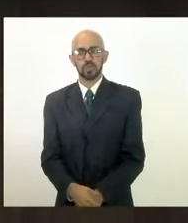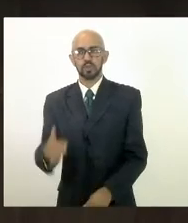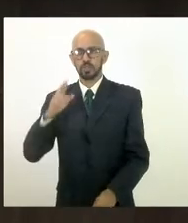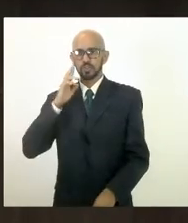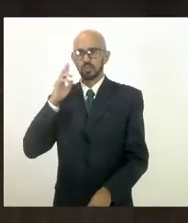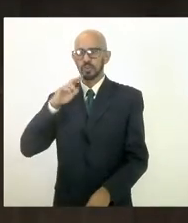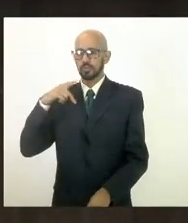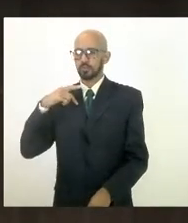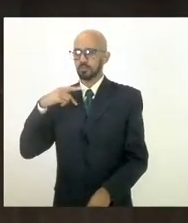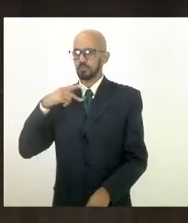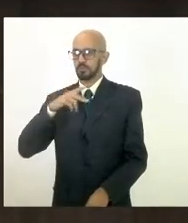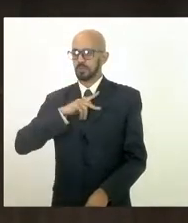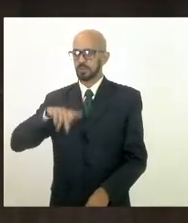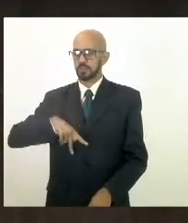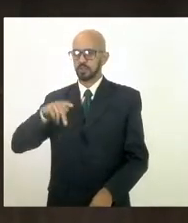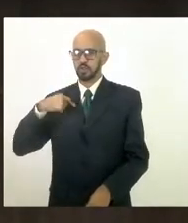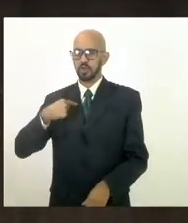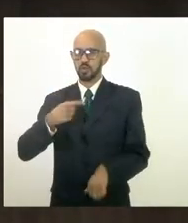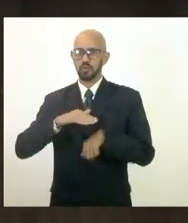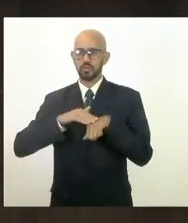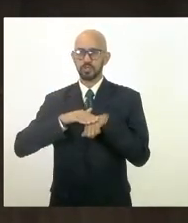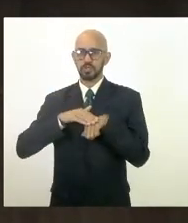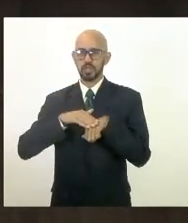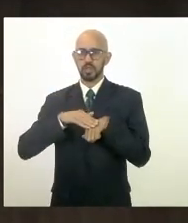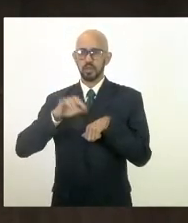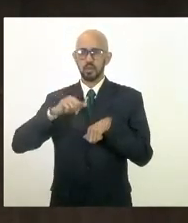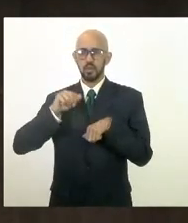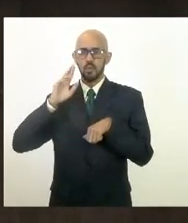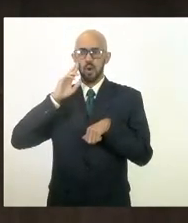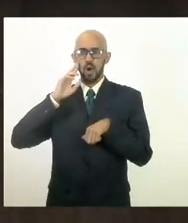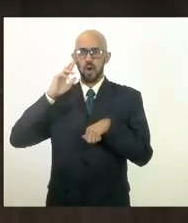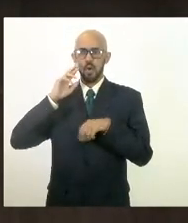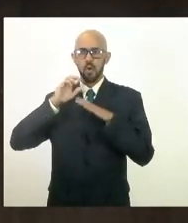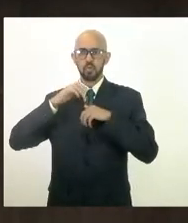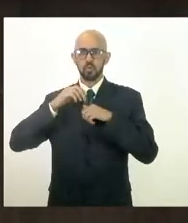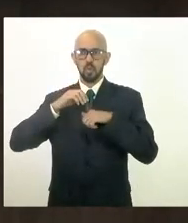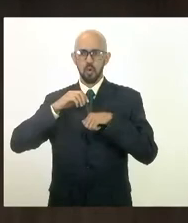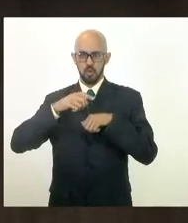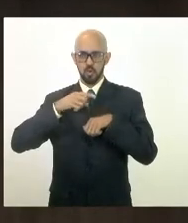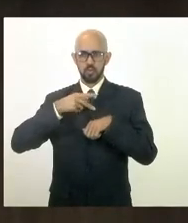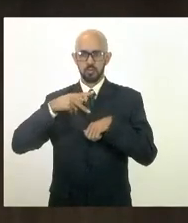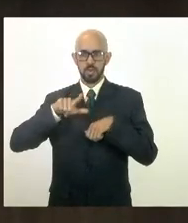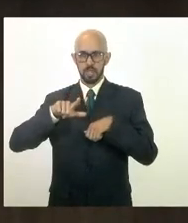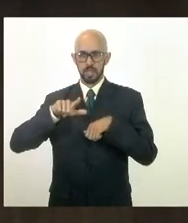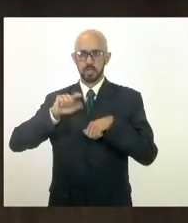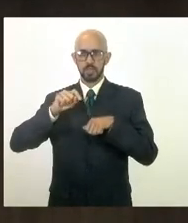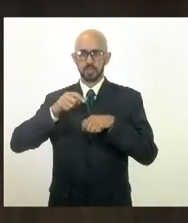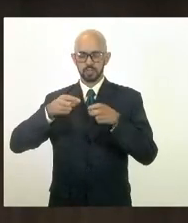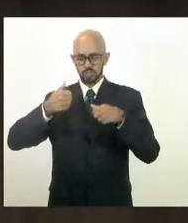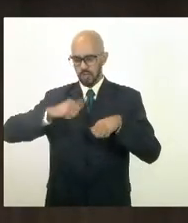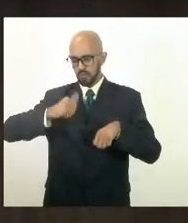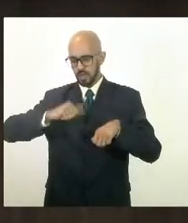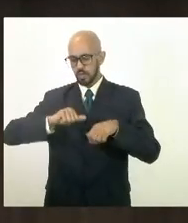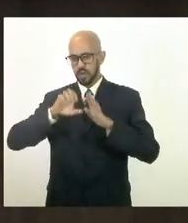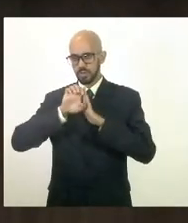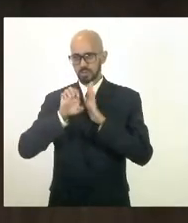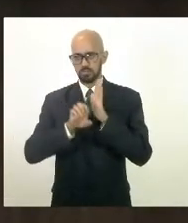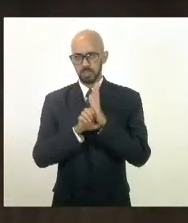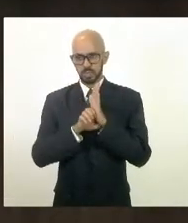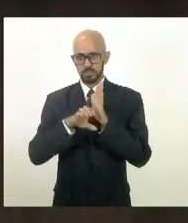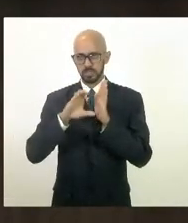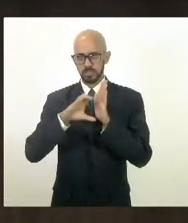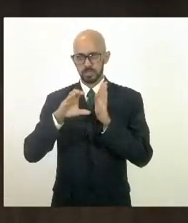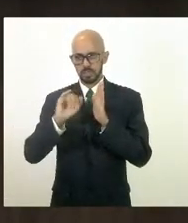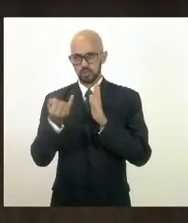eu conversei há pouco com o deputado Rodrigo Amorim o autor e nós analisamos as emendas que foram apresentadas e a CCJ está acolhendo